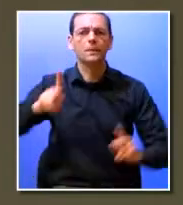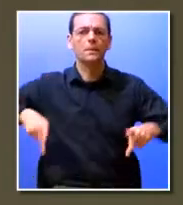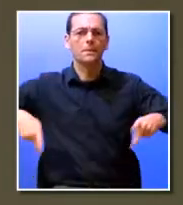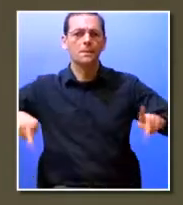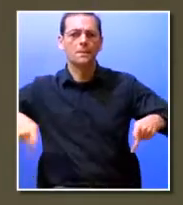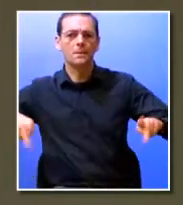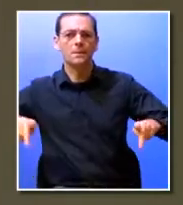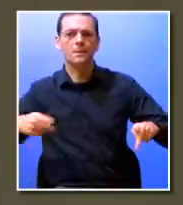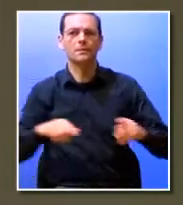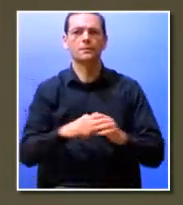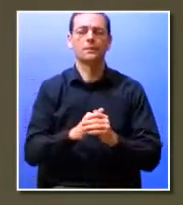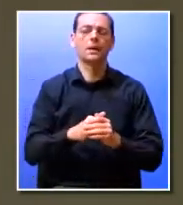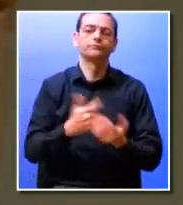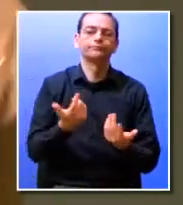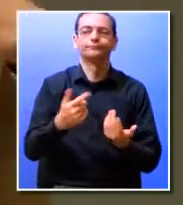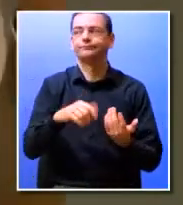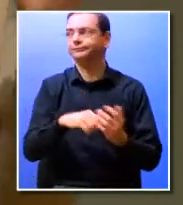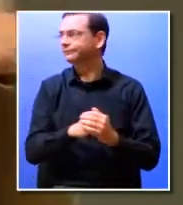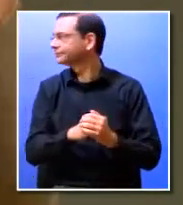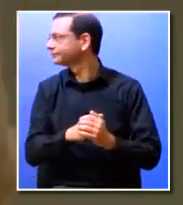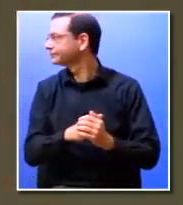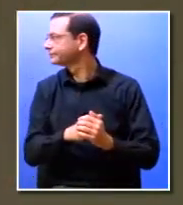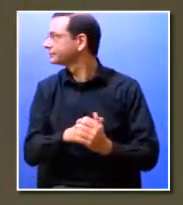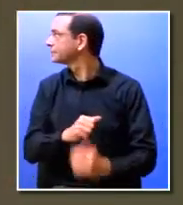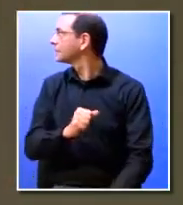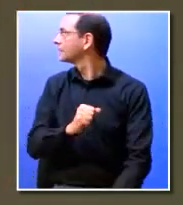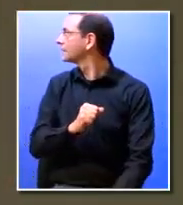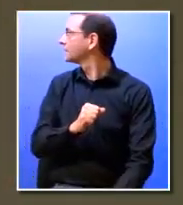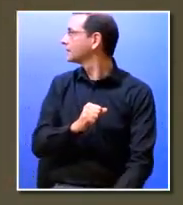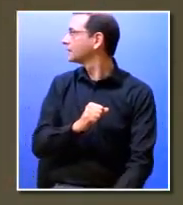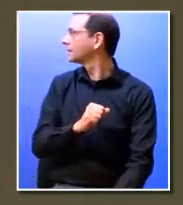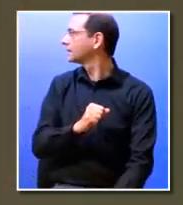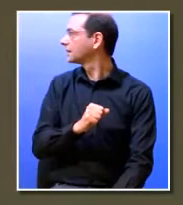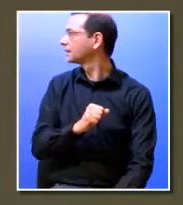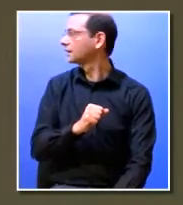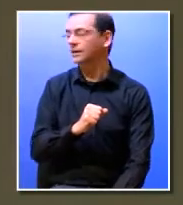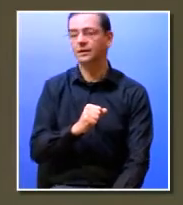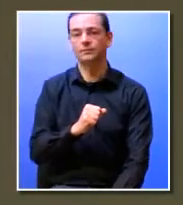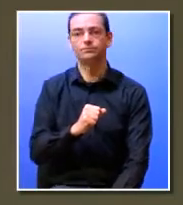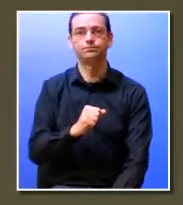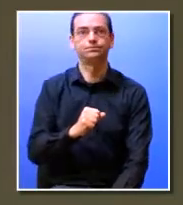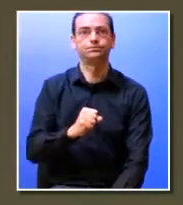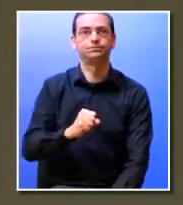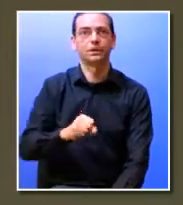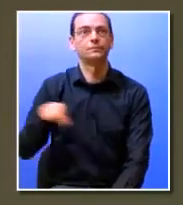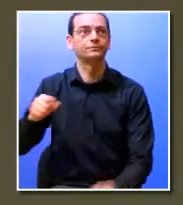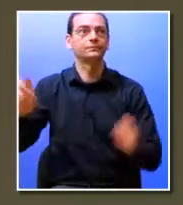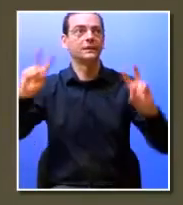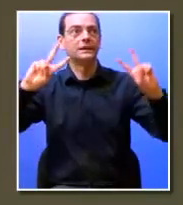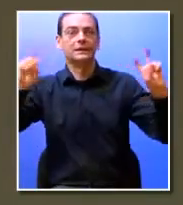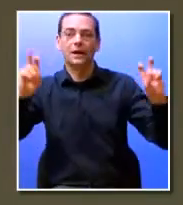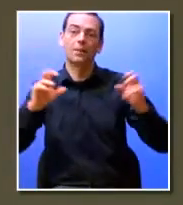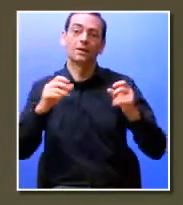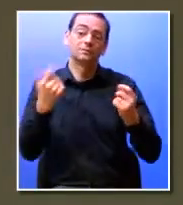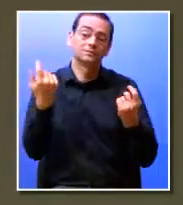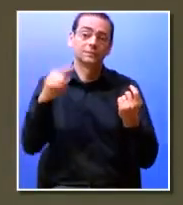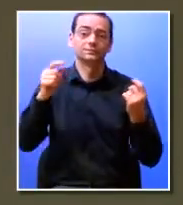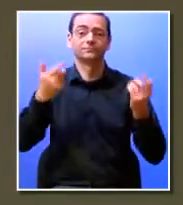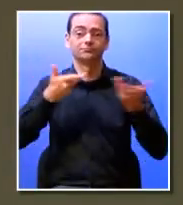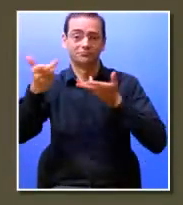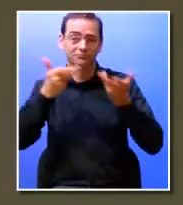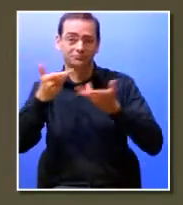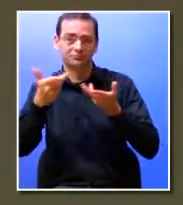que é o action learning uma coisa que está na moda agora isto são modas e o action learning é basicamente pegar num tema num tema real numa problemática